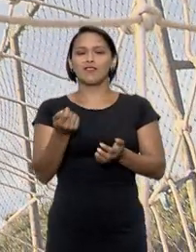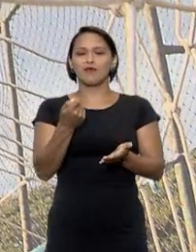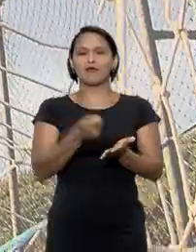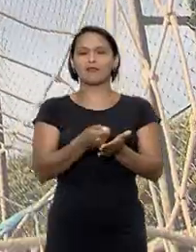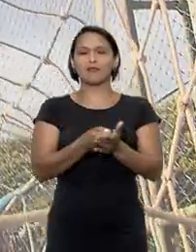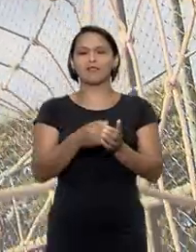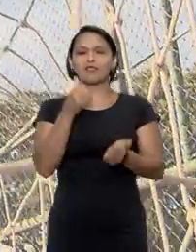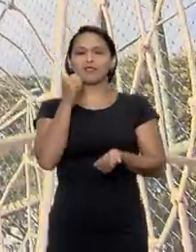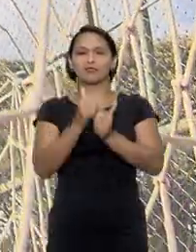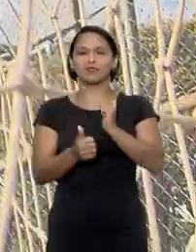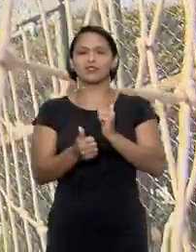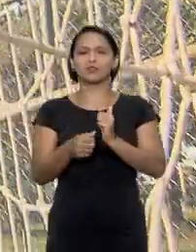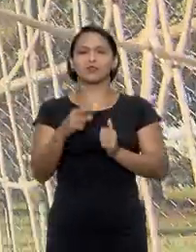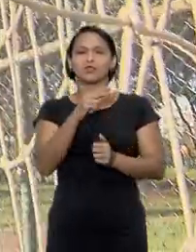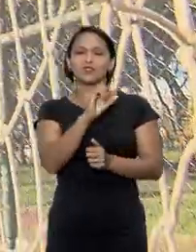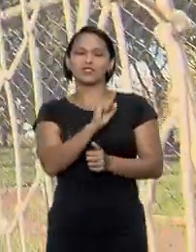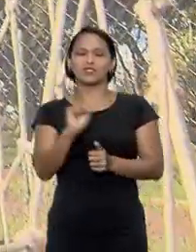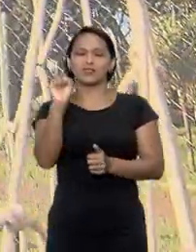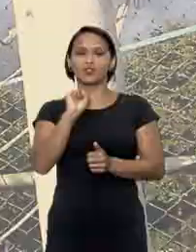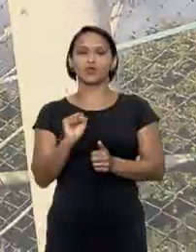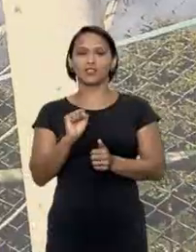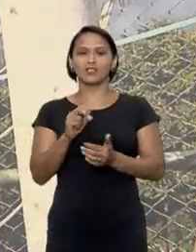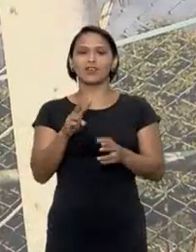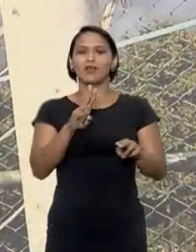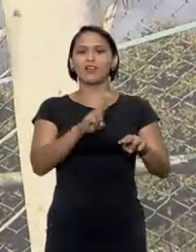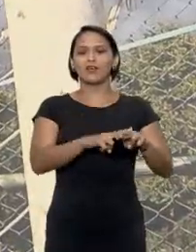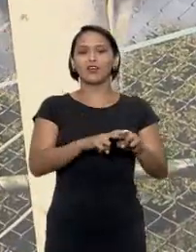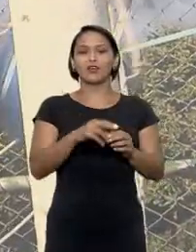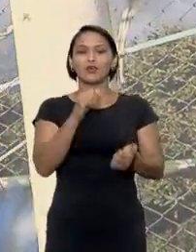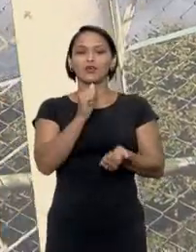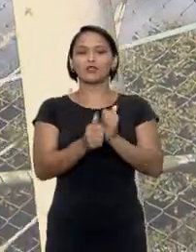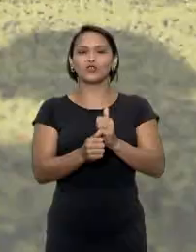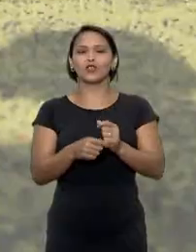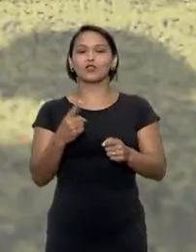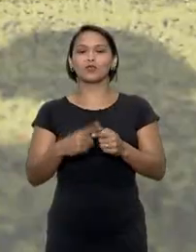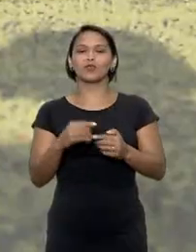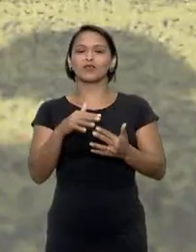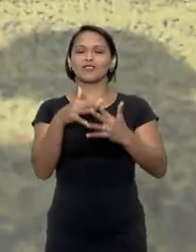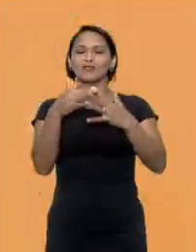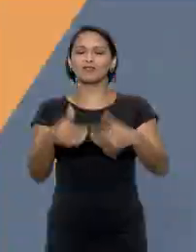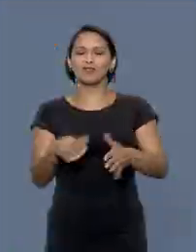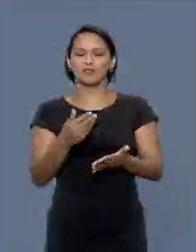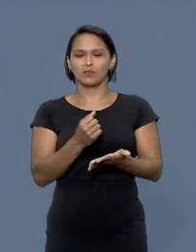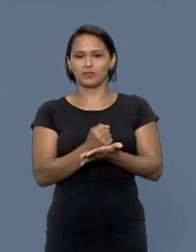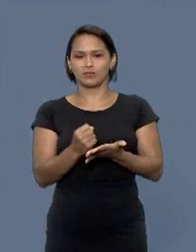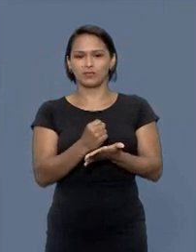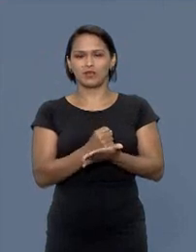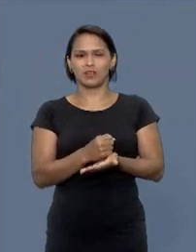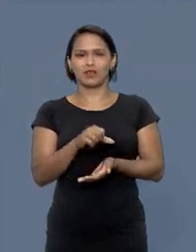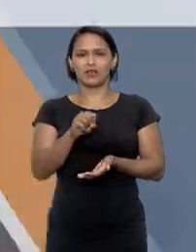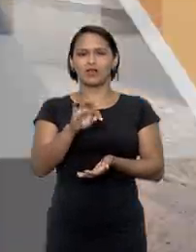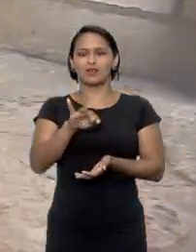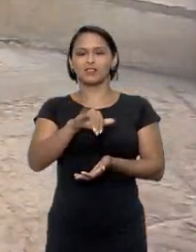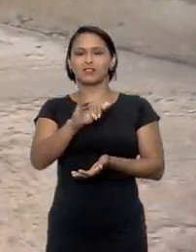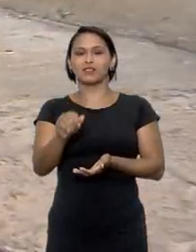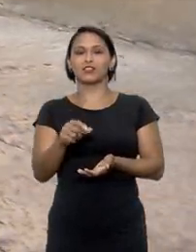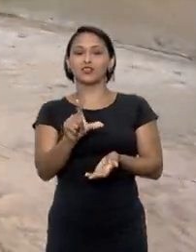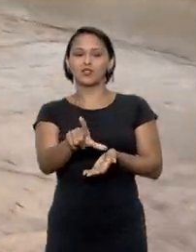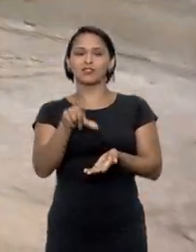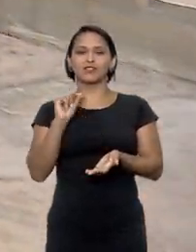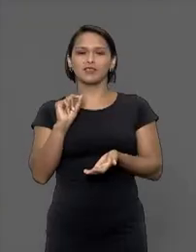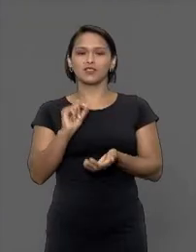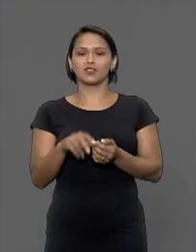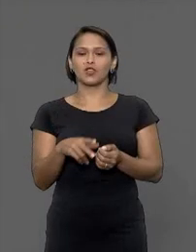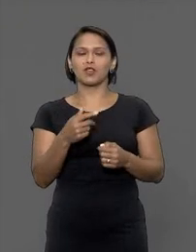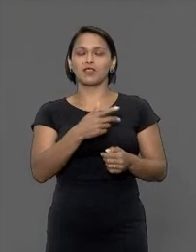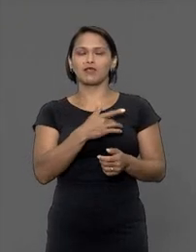sentença do Tribunal Arbitral do Esporte na Suíça, que condenou o jogador de futebol por quebra de contrato. STJ decide